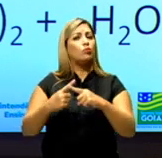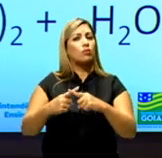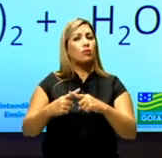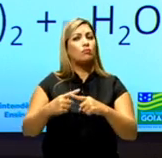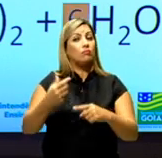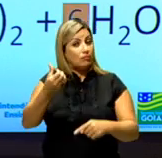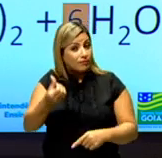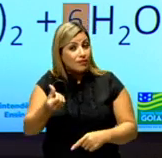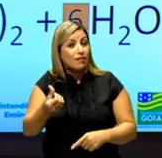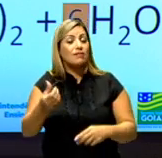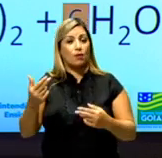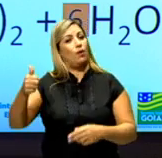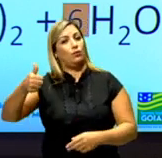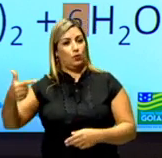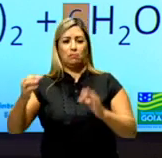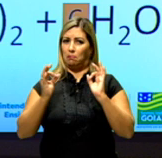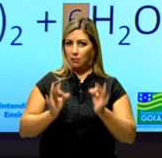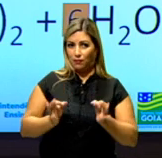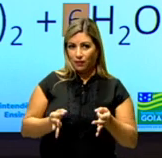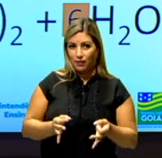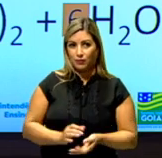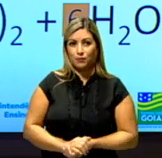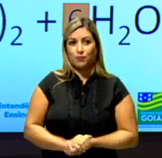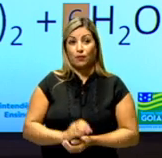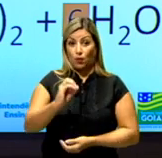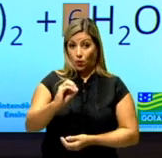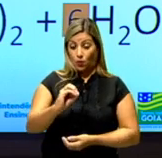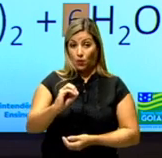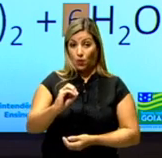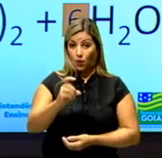dois dá doze? Seis. Perfeito. Agora, vamos para o oxigênio.